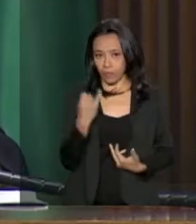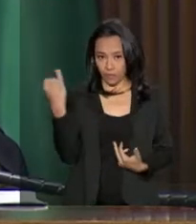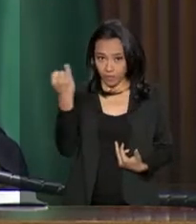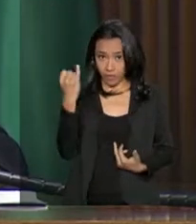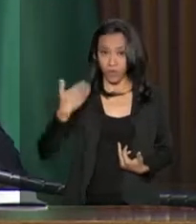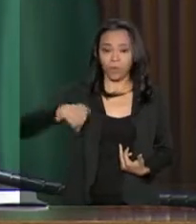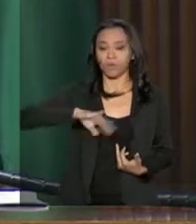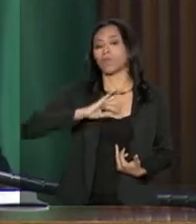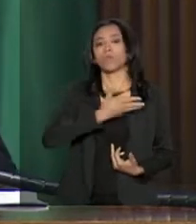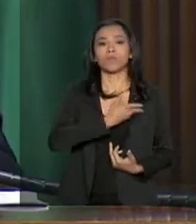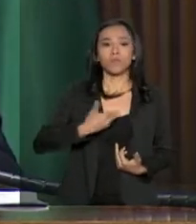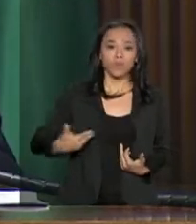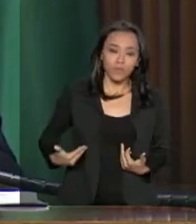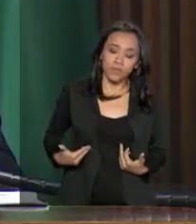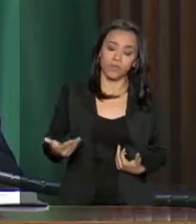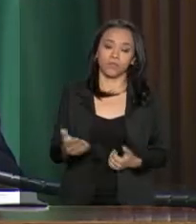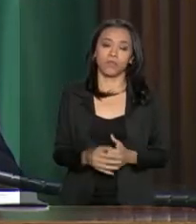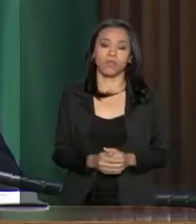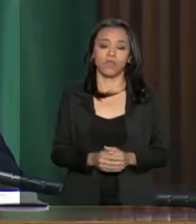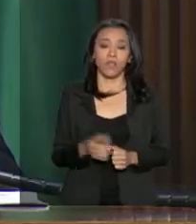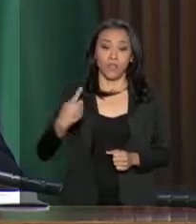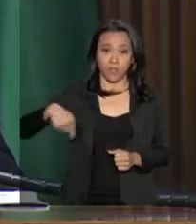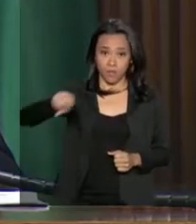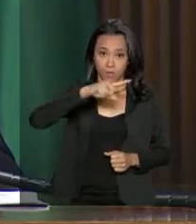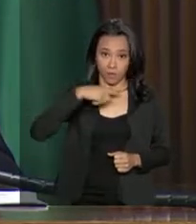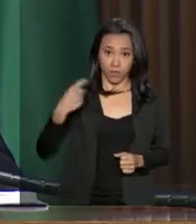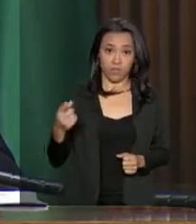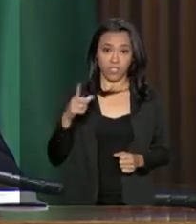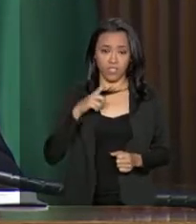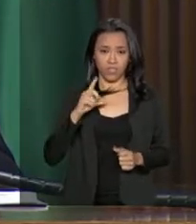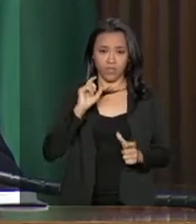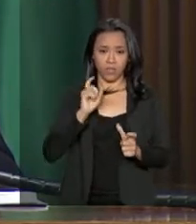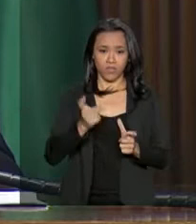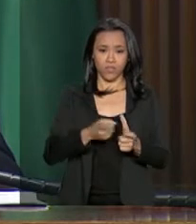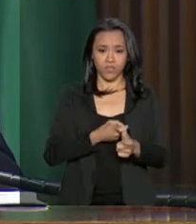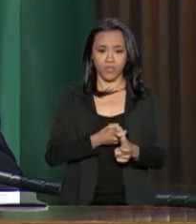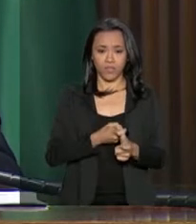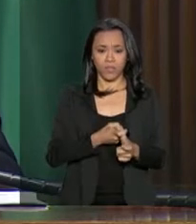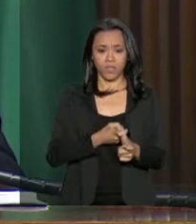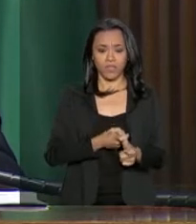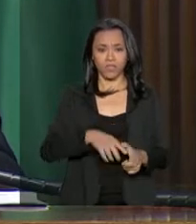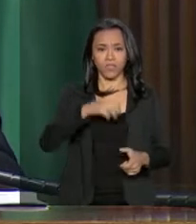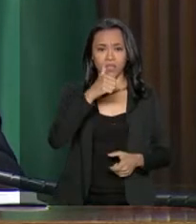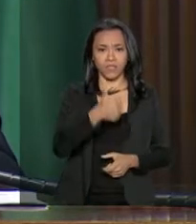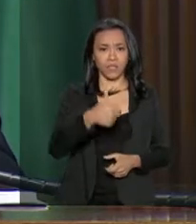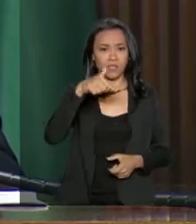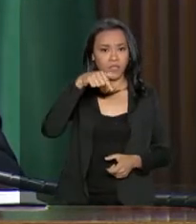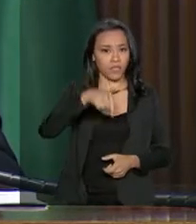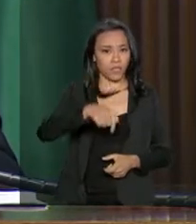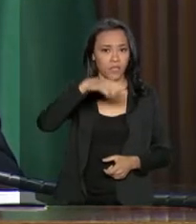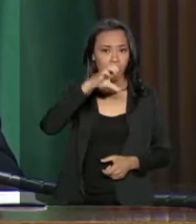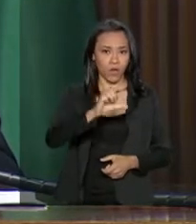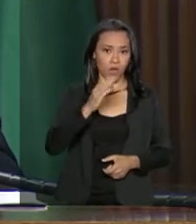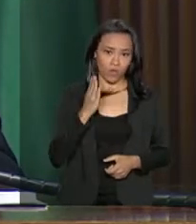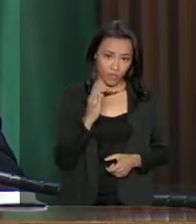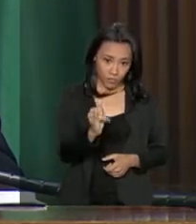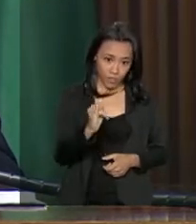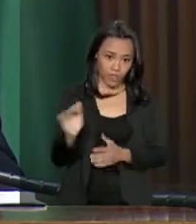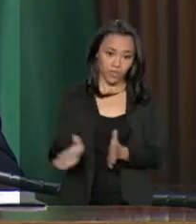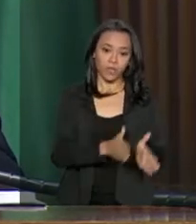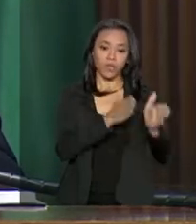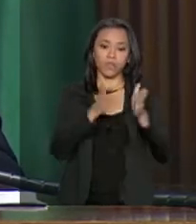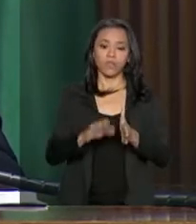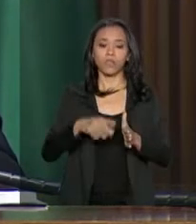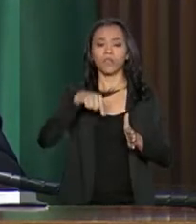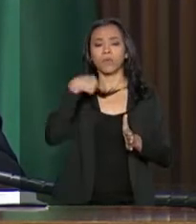nós previmos inicialmente um déficit no primeiro momento de 179 bilhões e logo no primeiro ano